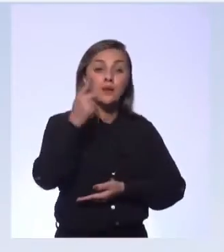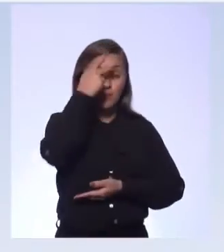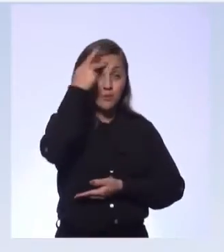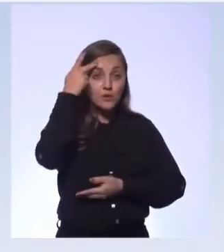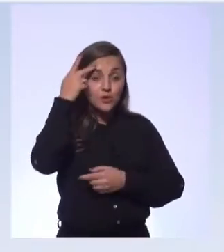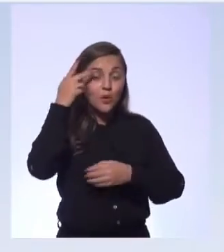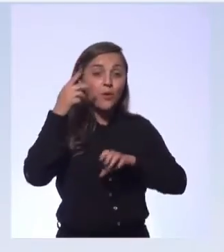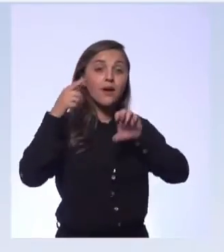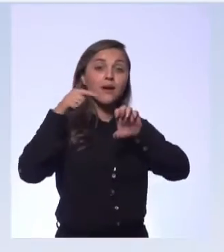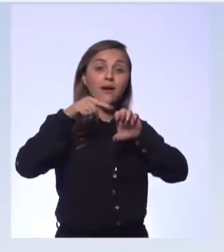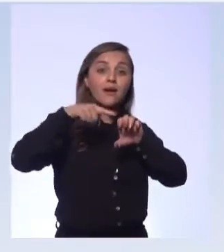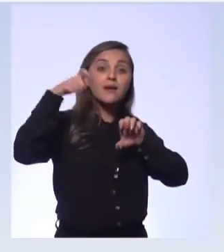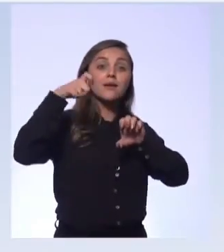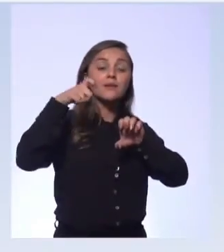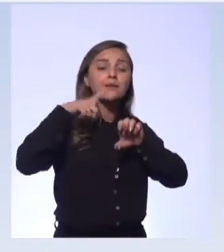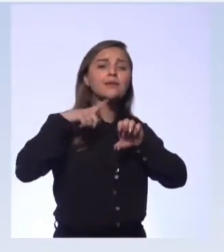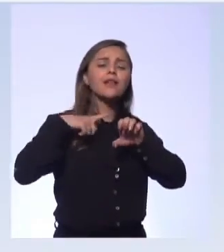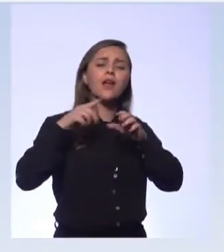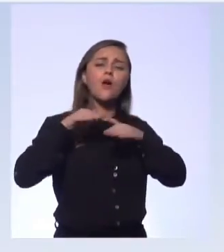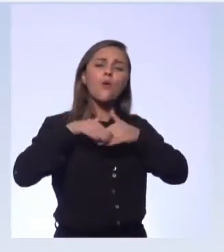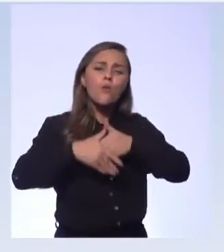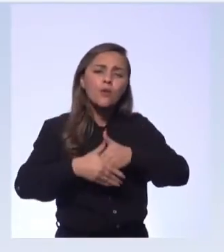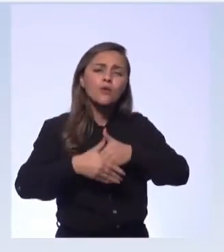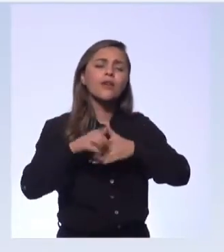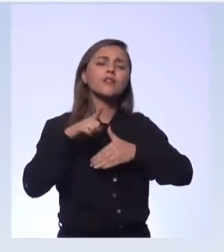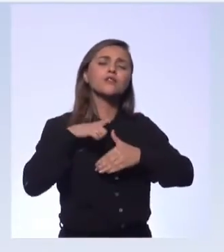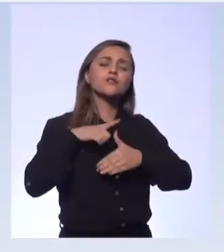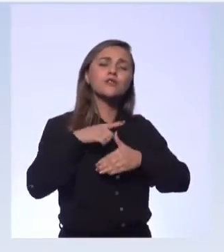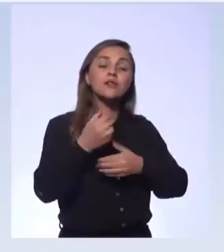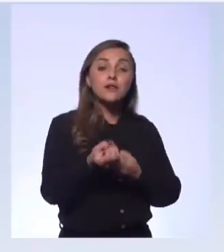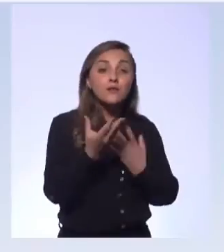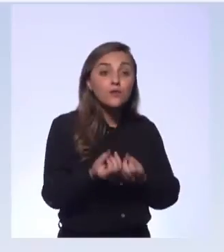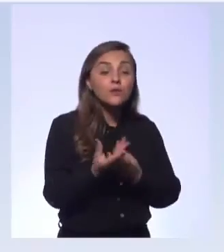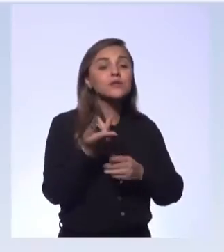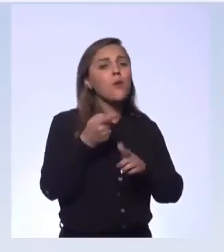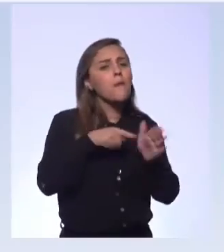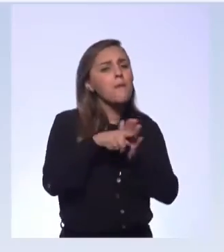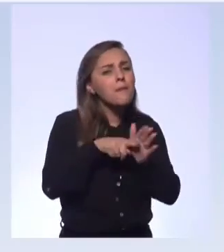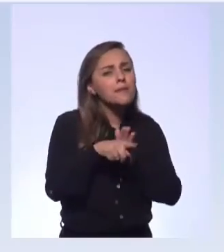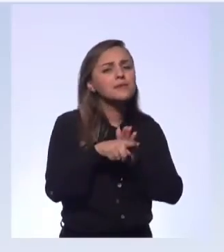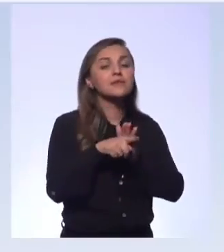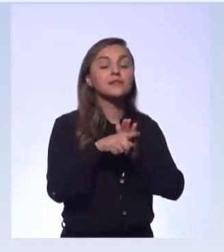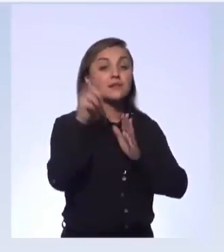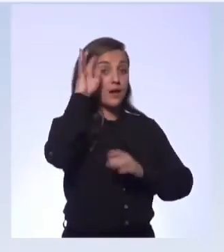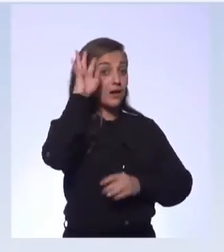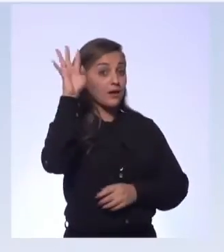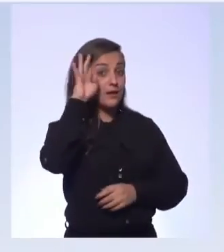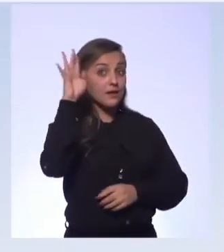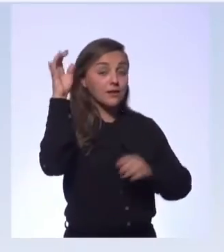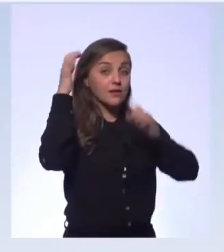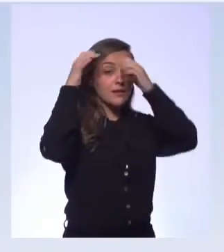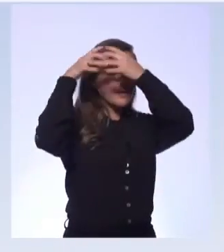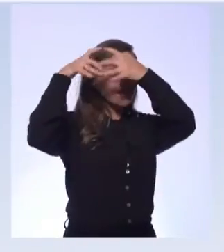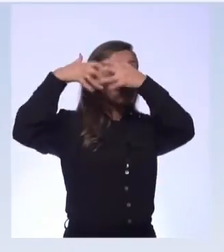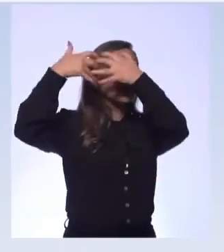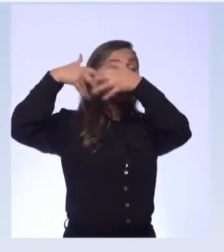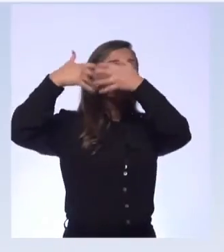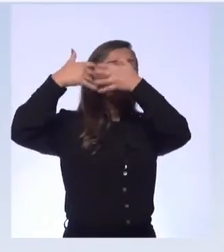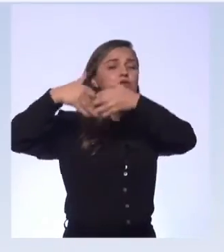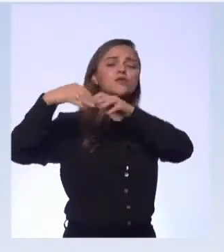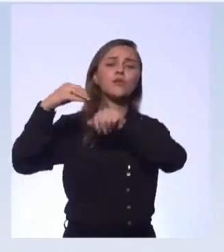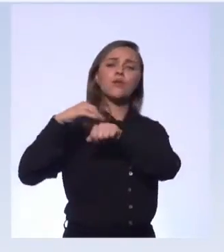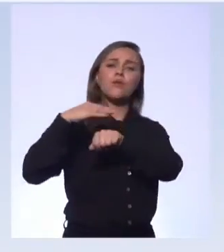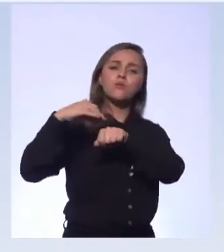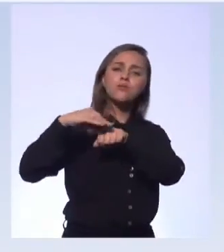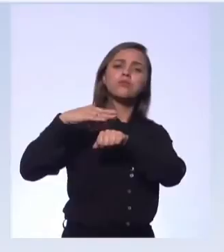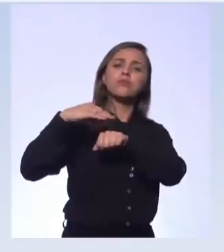humildade para sempre buscar informação, perguntar, pesquisar e, principalmente, refletir sobre a sugestão que é apontada